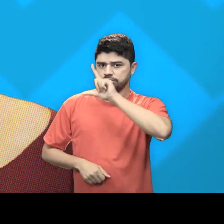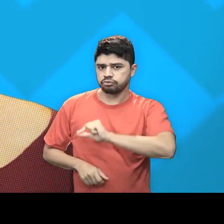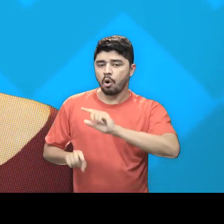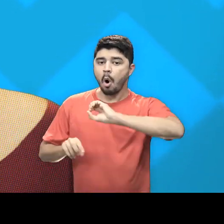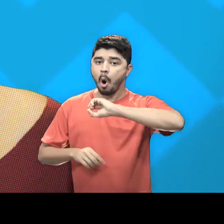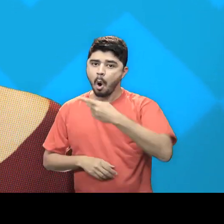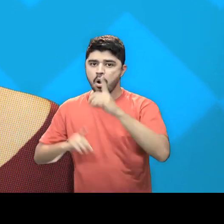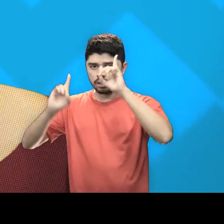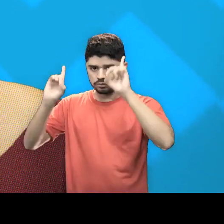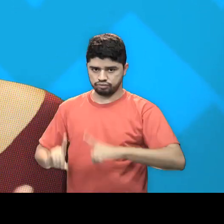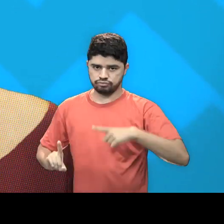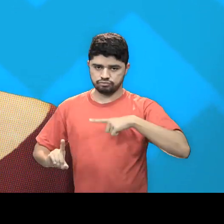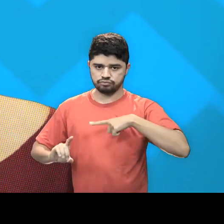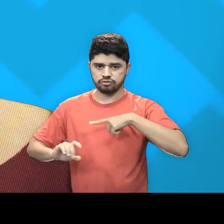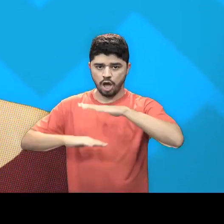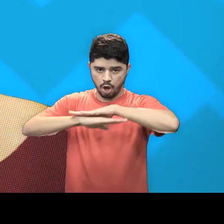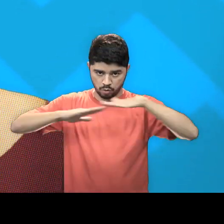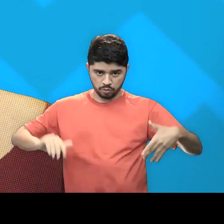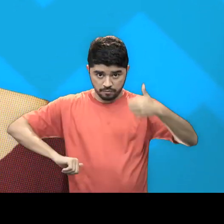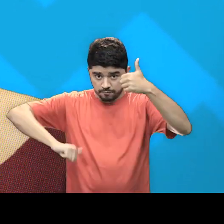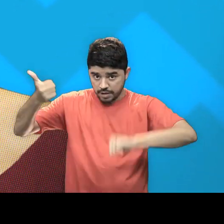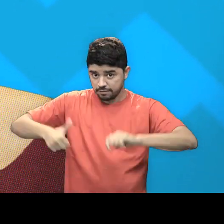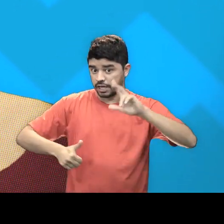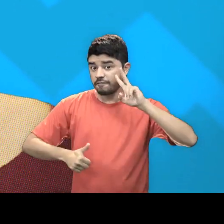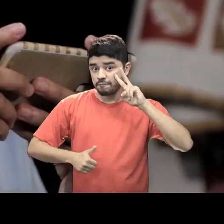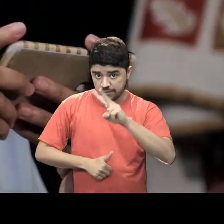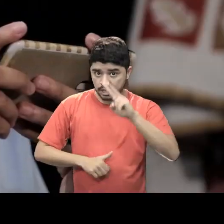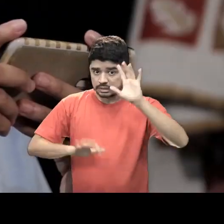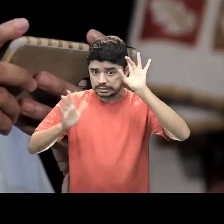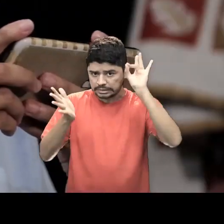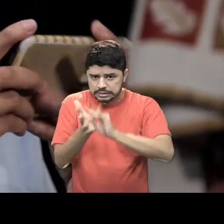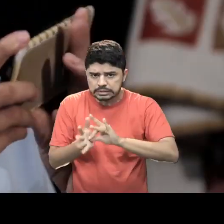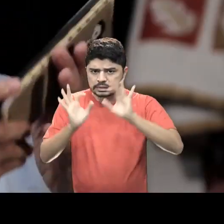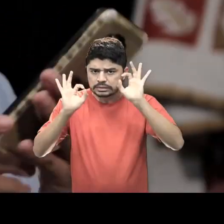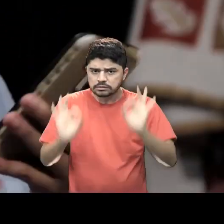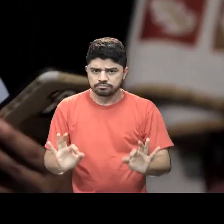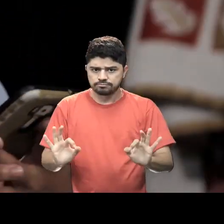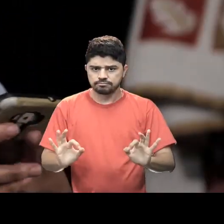de baixa renda ou que possui uma deficiência para as comissões de verificação.